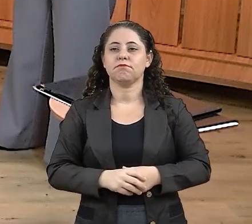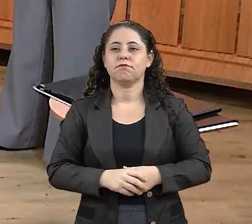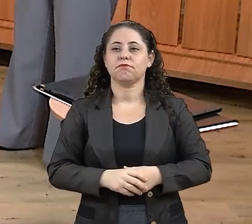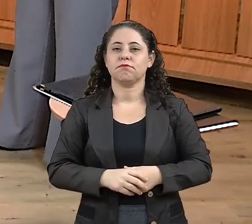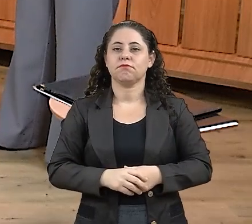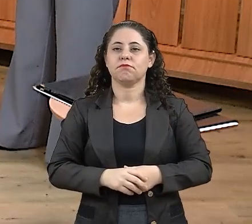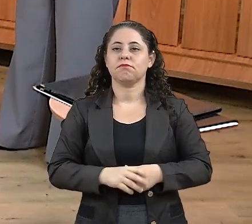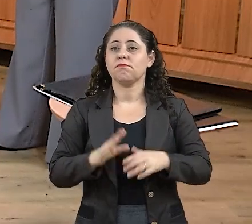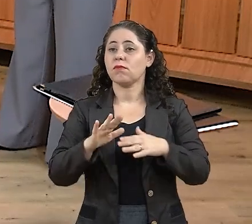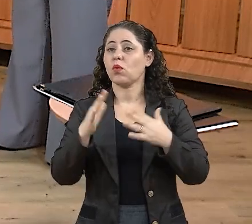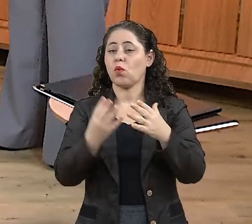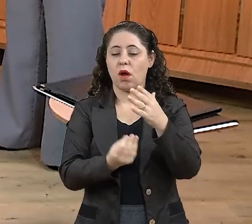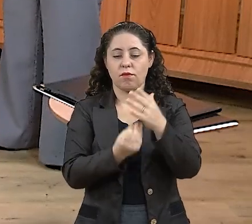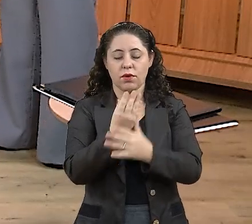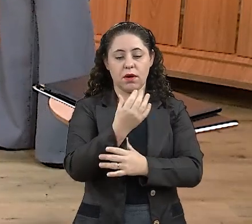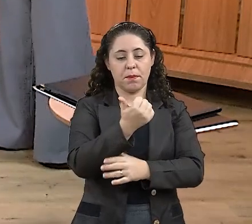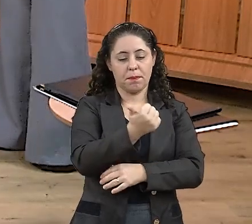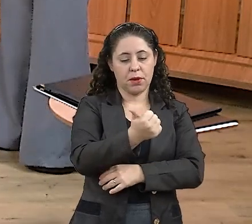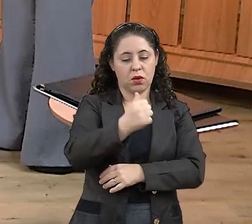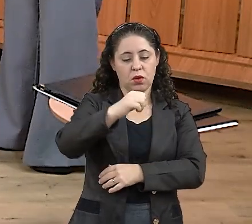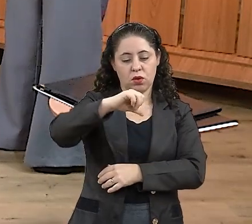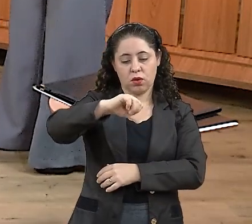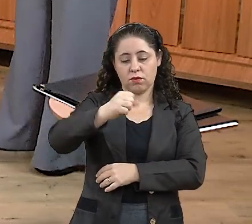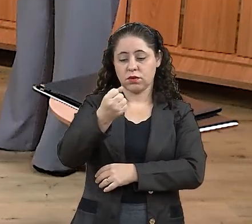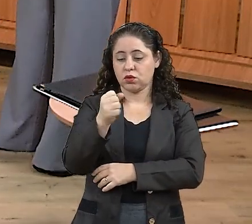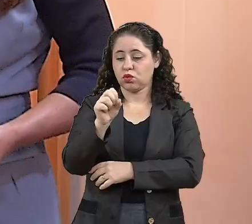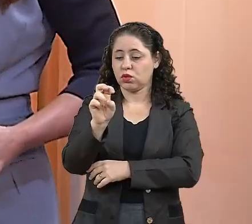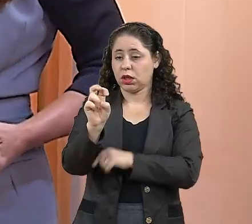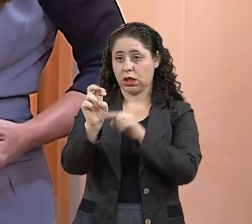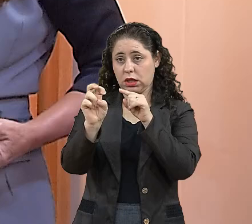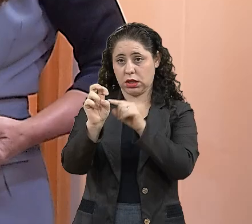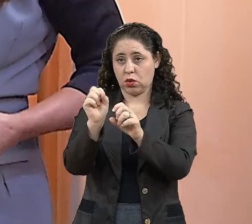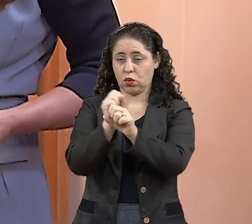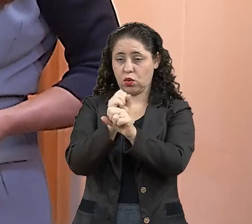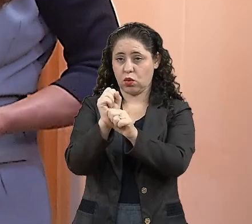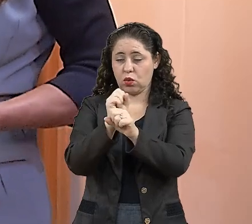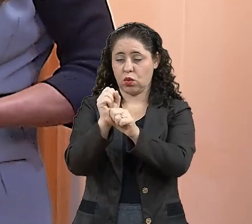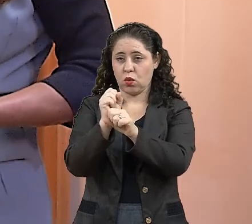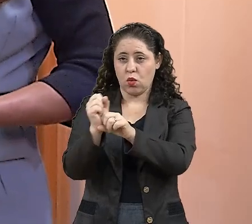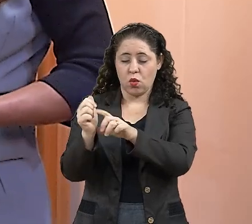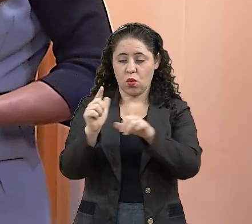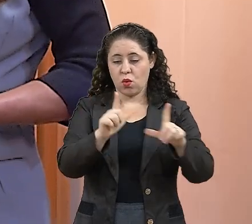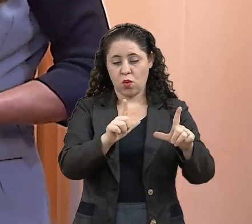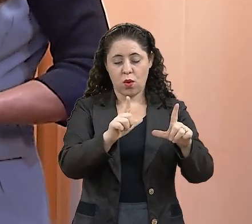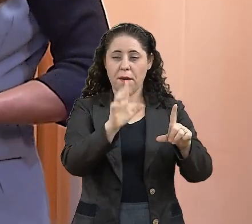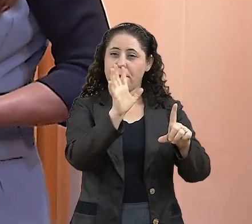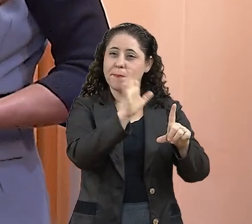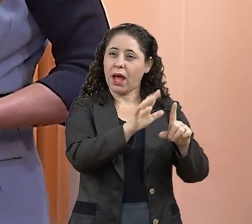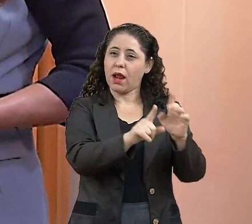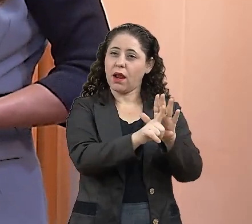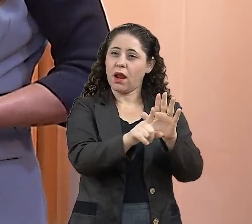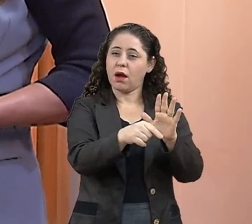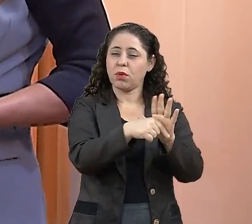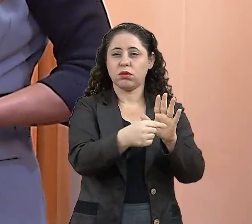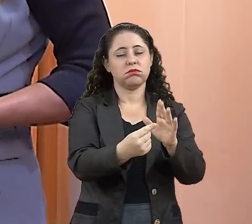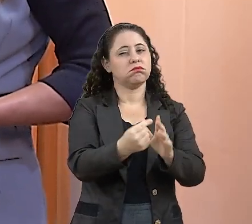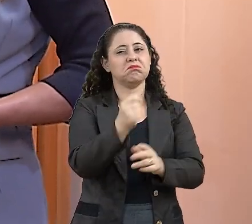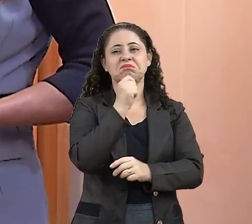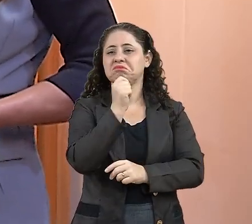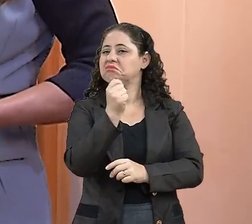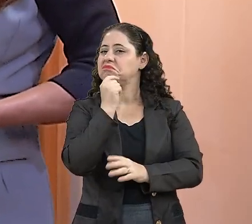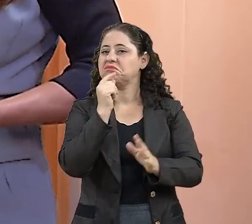Quando ela foi criada em 1985, essa comenda do mérito, ela não tinha sido